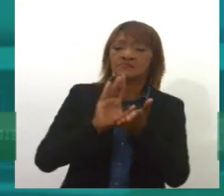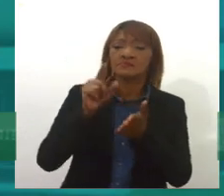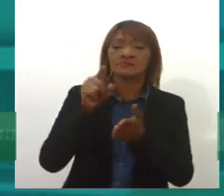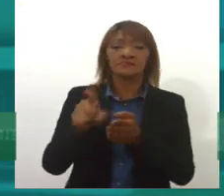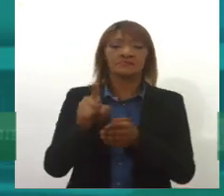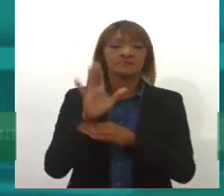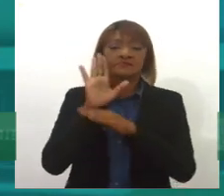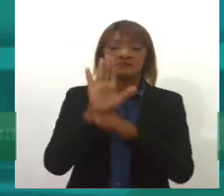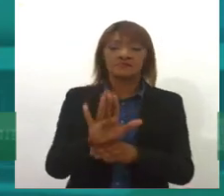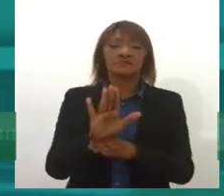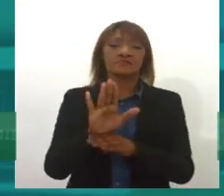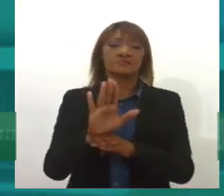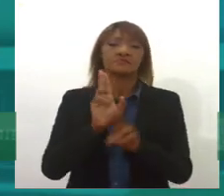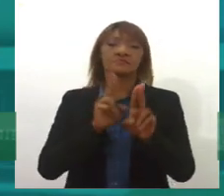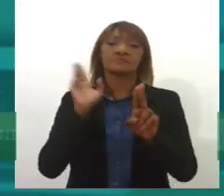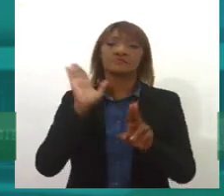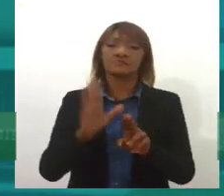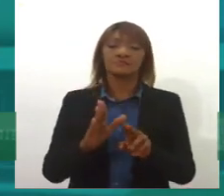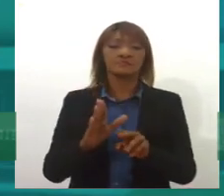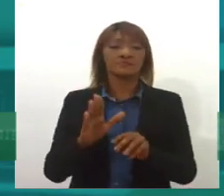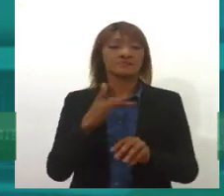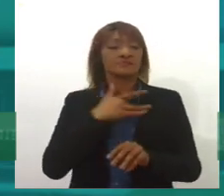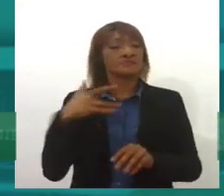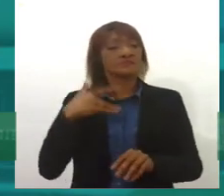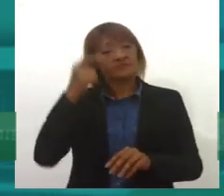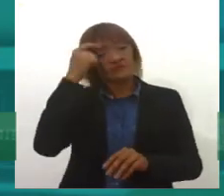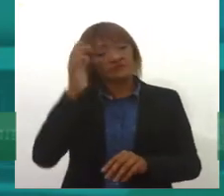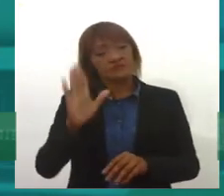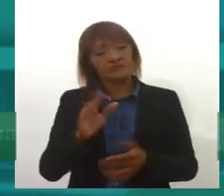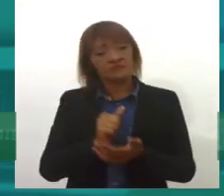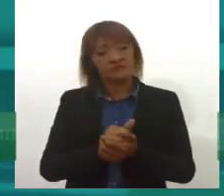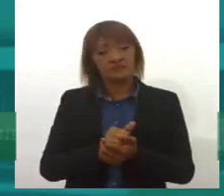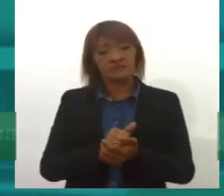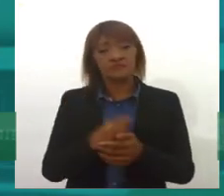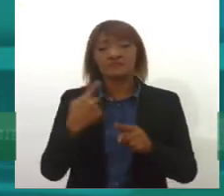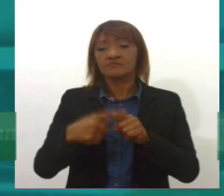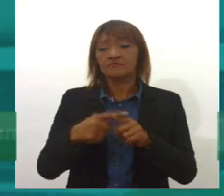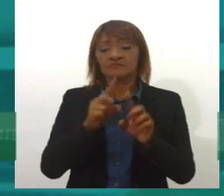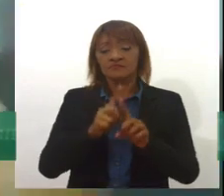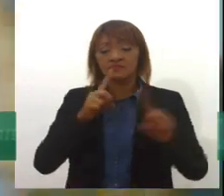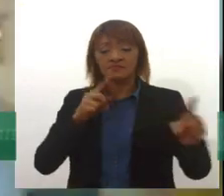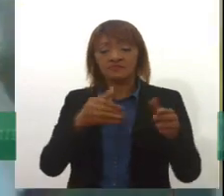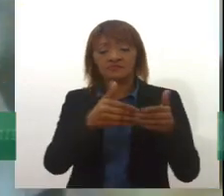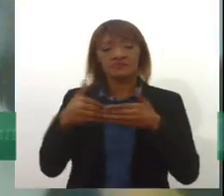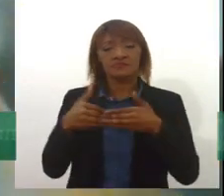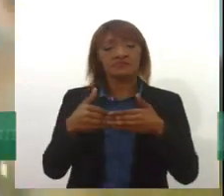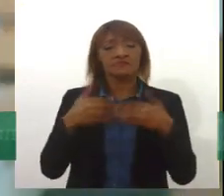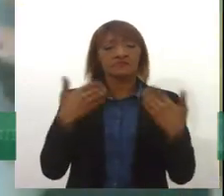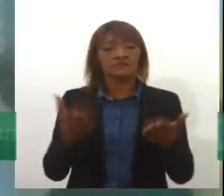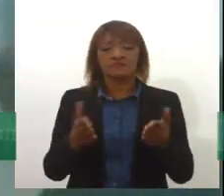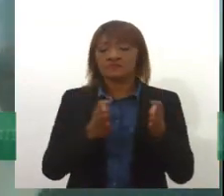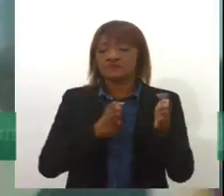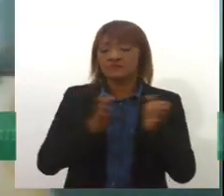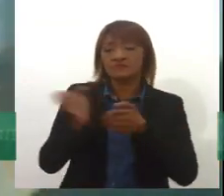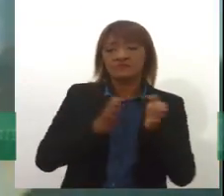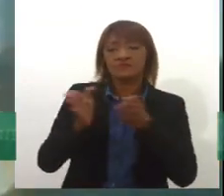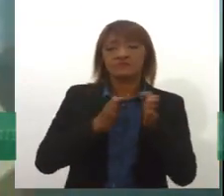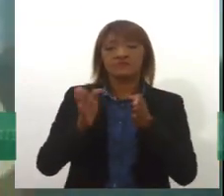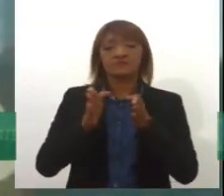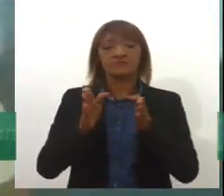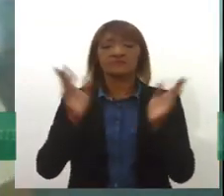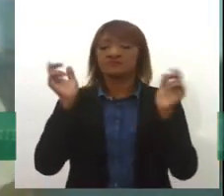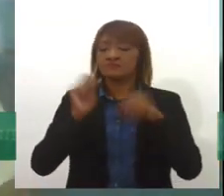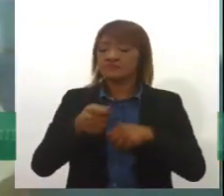eventuais afecções decorrentes de políticas de isolamento social. E aí estabelece um prazo para que esse programa seja um